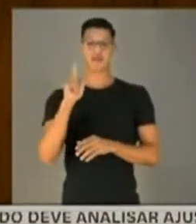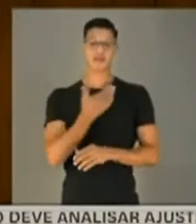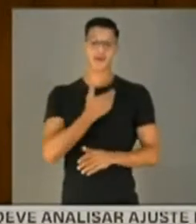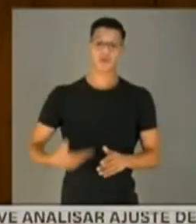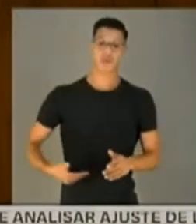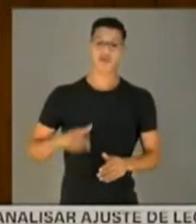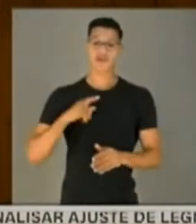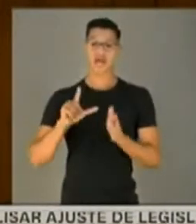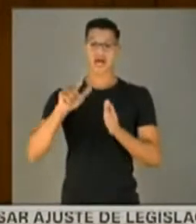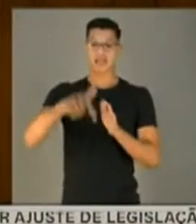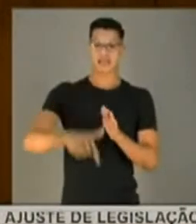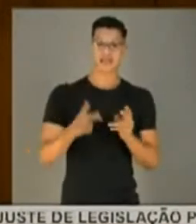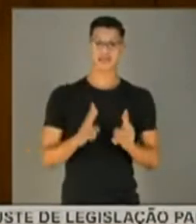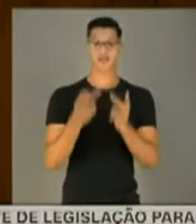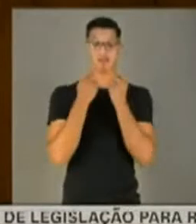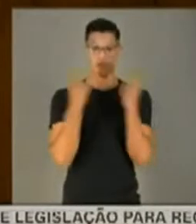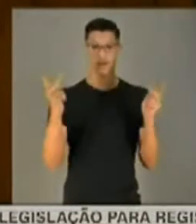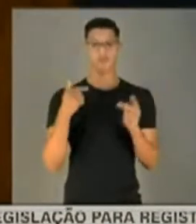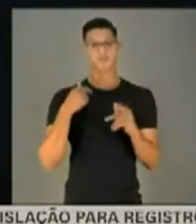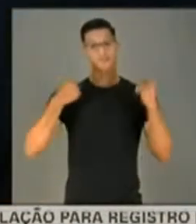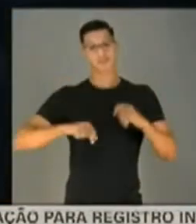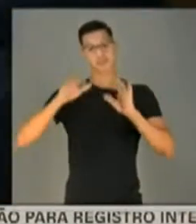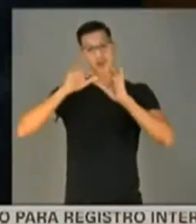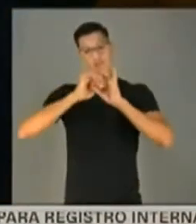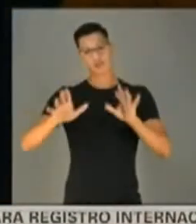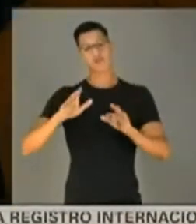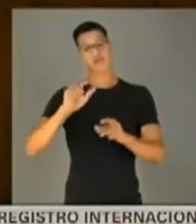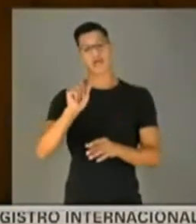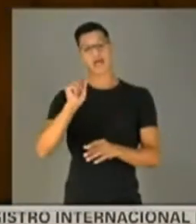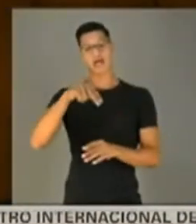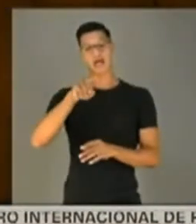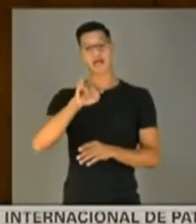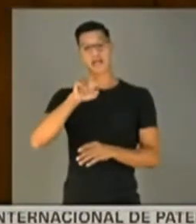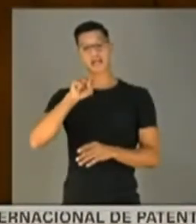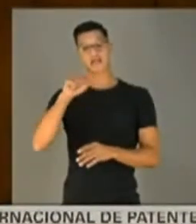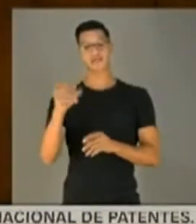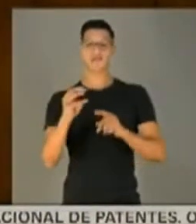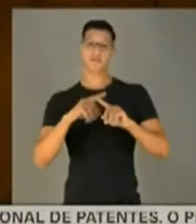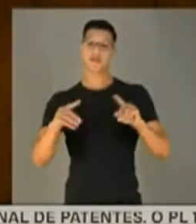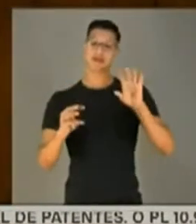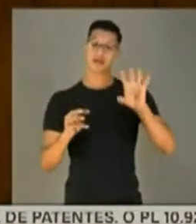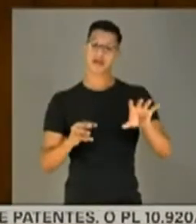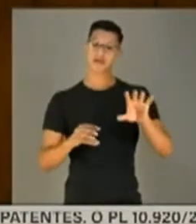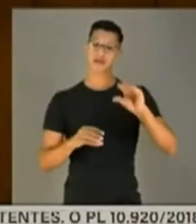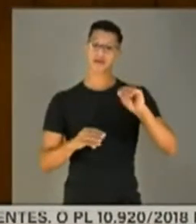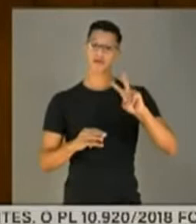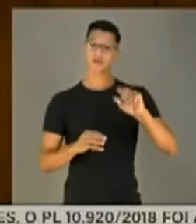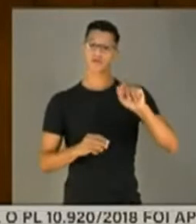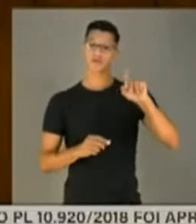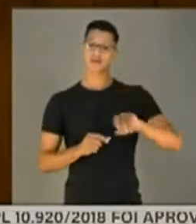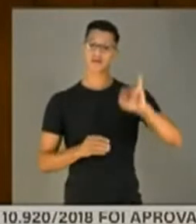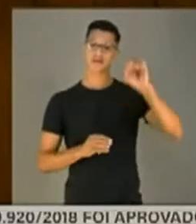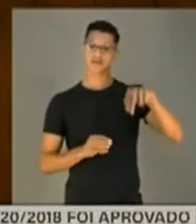pretexto de retardar, sempre falou, olha, preciso da autorização da Anvisa. Mas para essa específica, com o vaccine, não